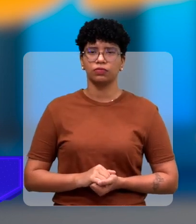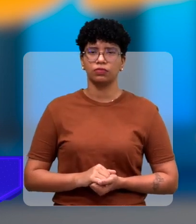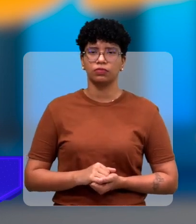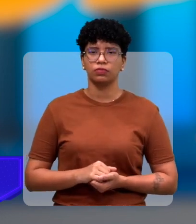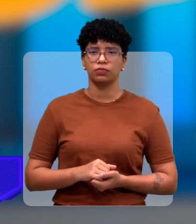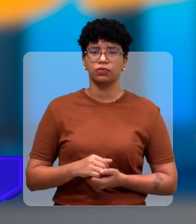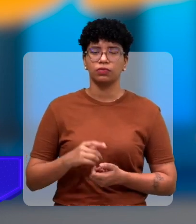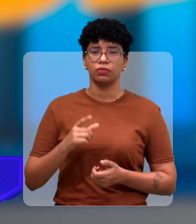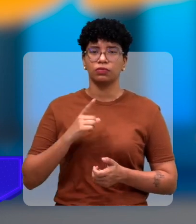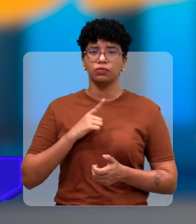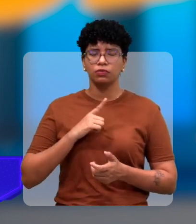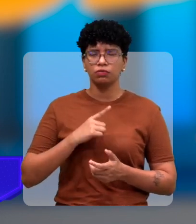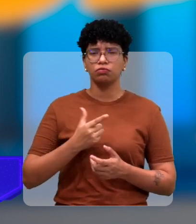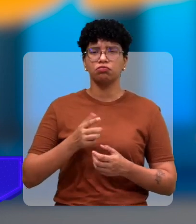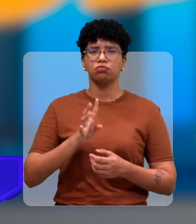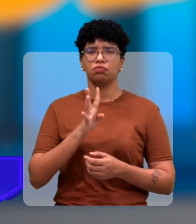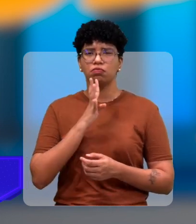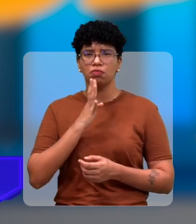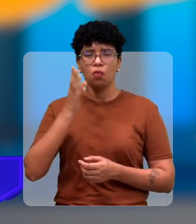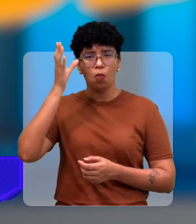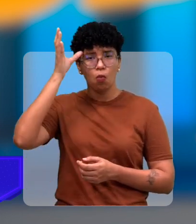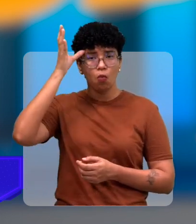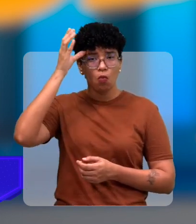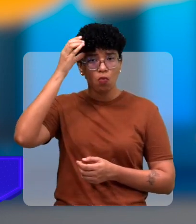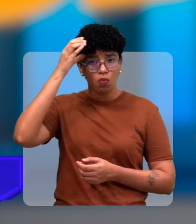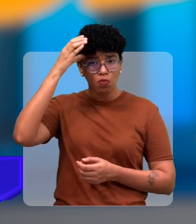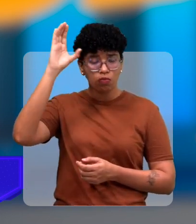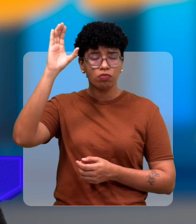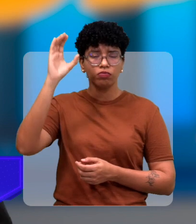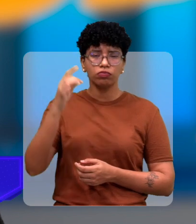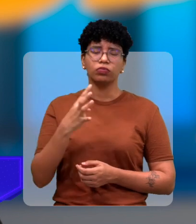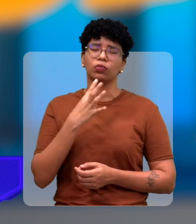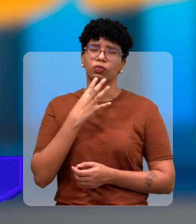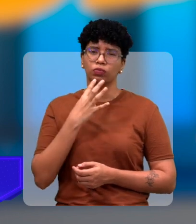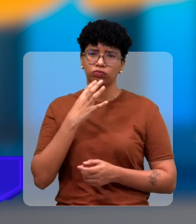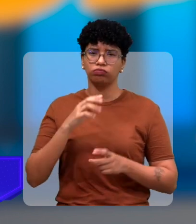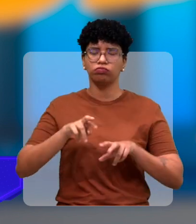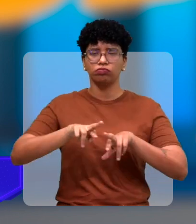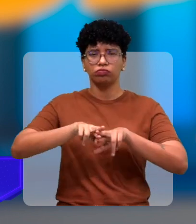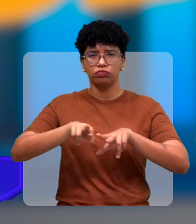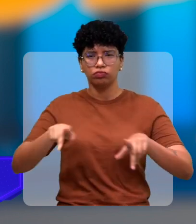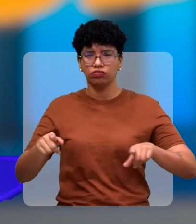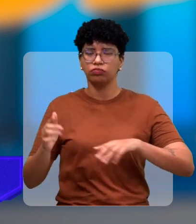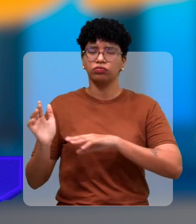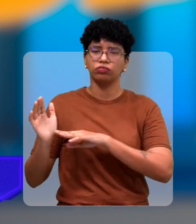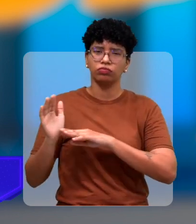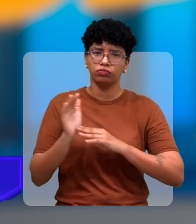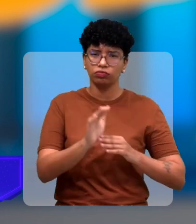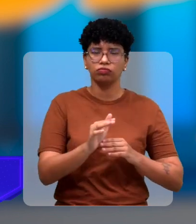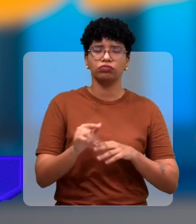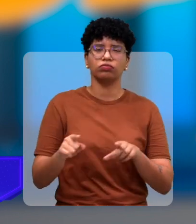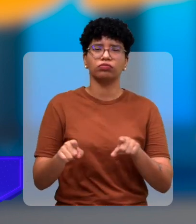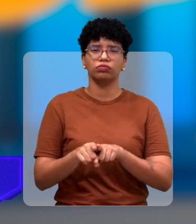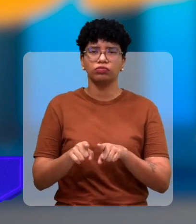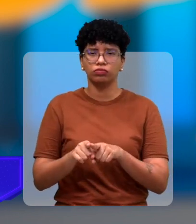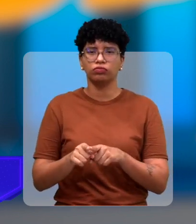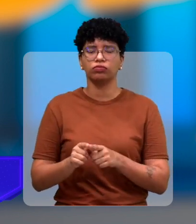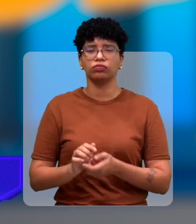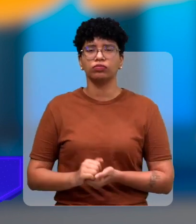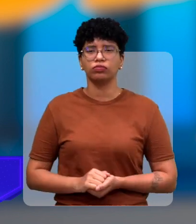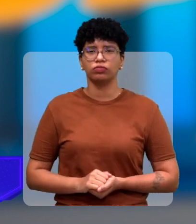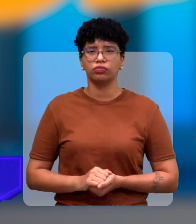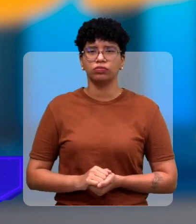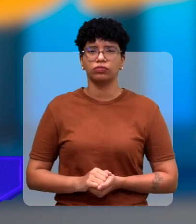com um conhecimento muito grande, em todas as áreas, e nos ajuda, nos ajuda muito, entendeu?